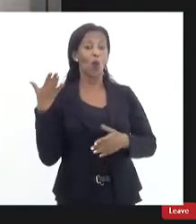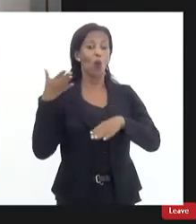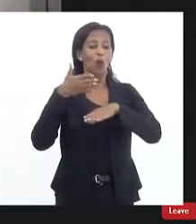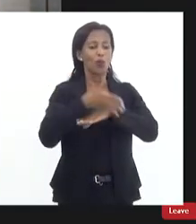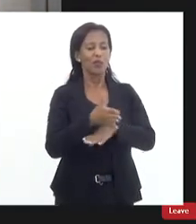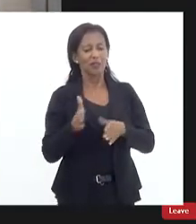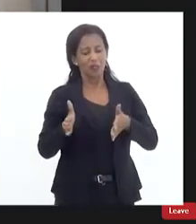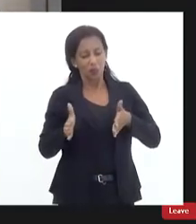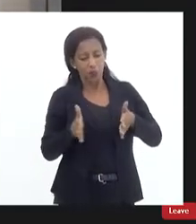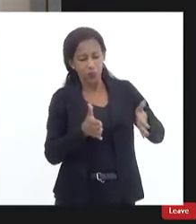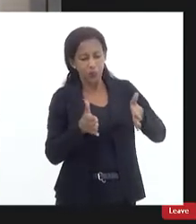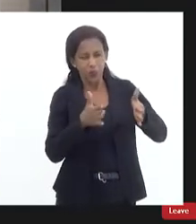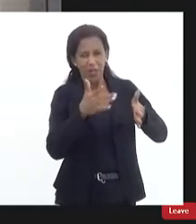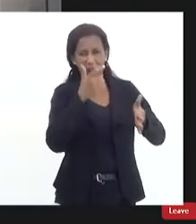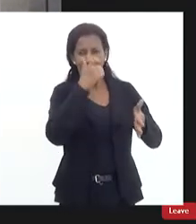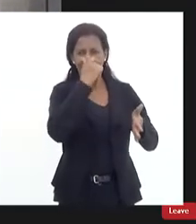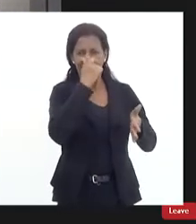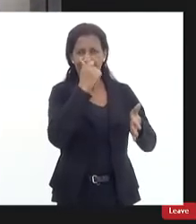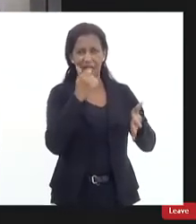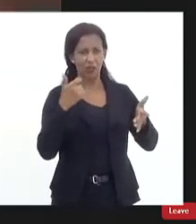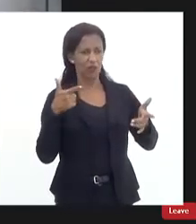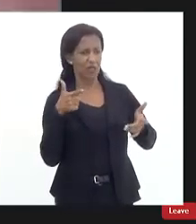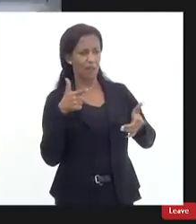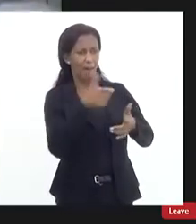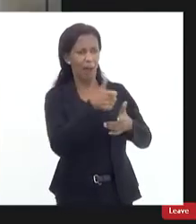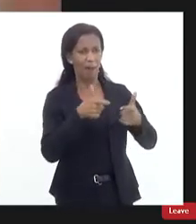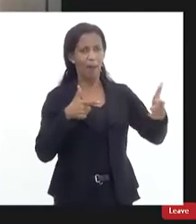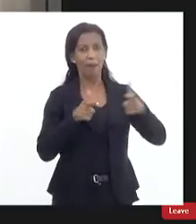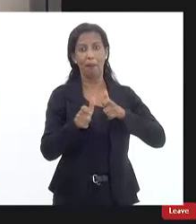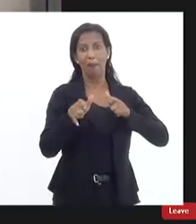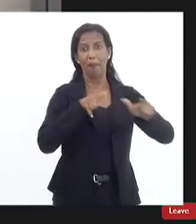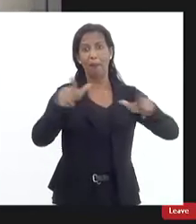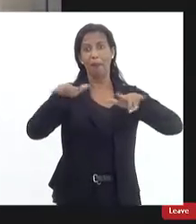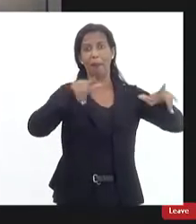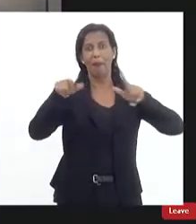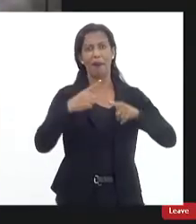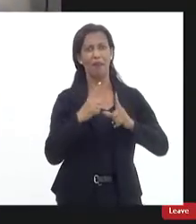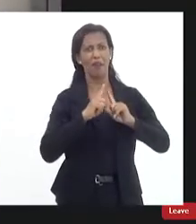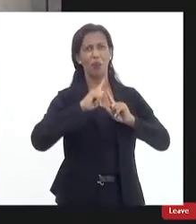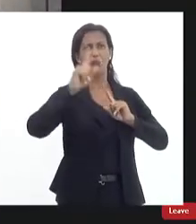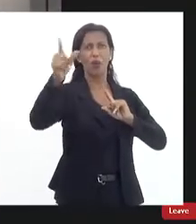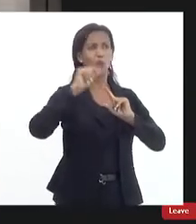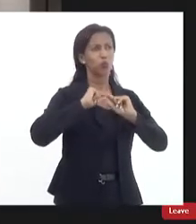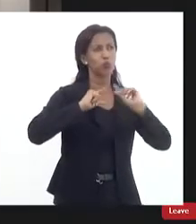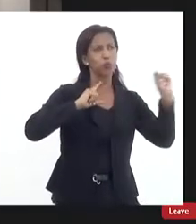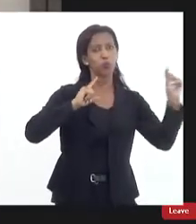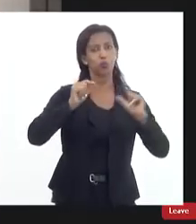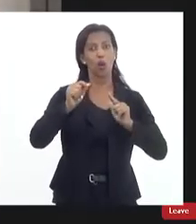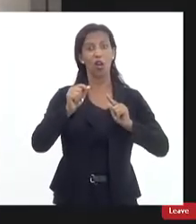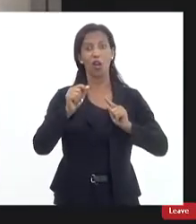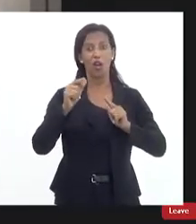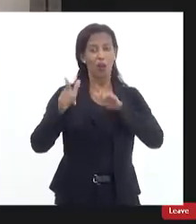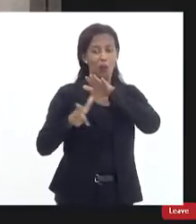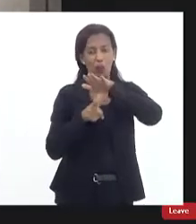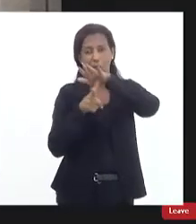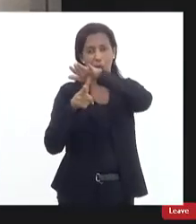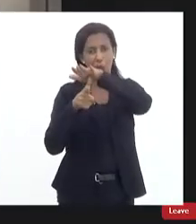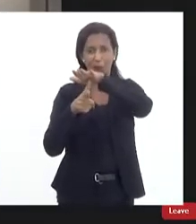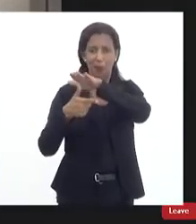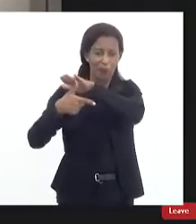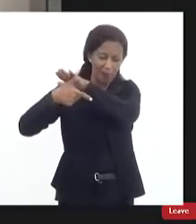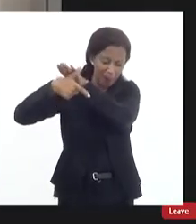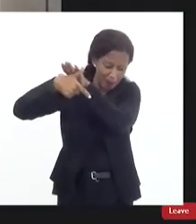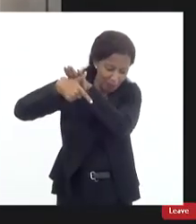em algum lugar num local conflagrado você atira a munição vai embora porque atinge um quilômetro dois quilômetros o águia atira para o chão aquela munição normalmente